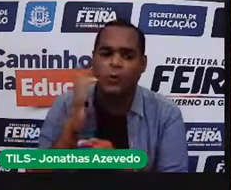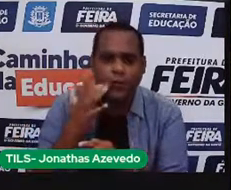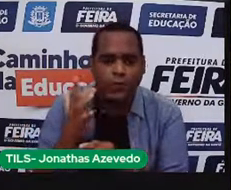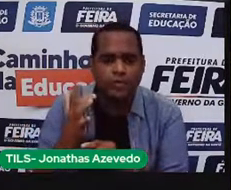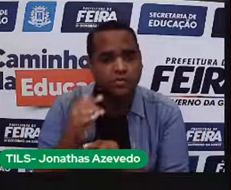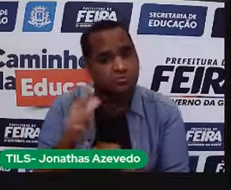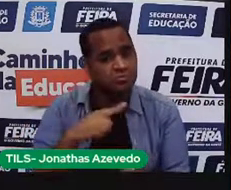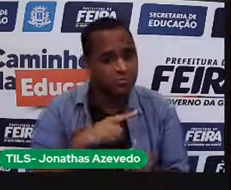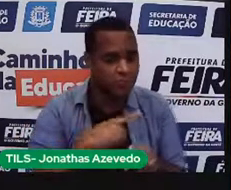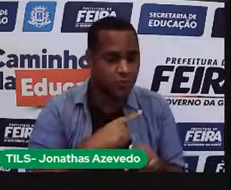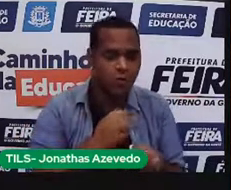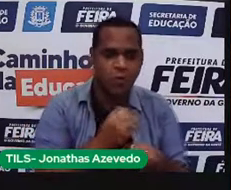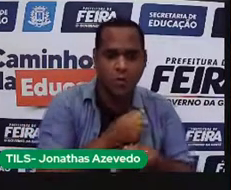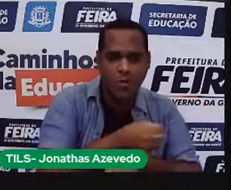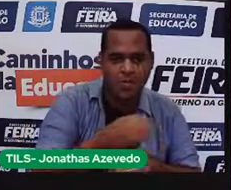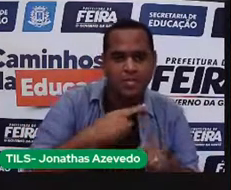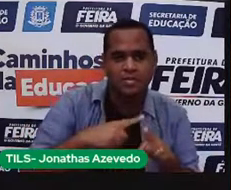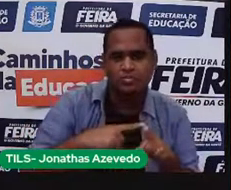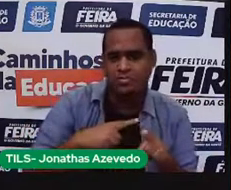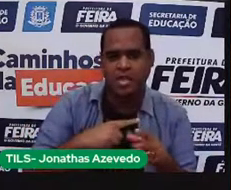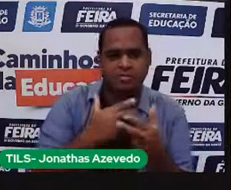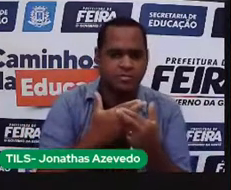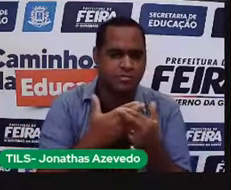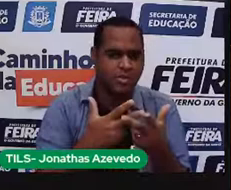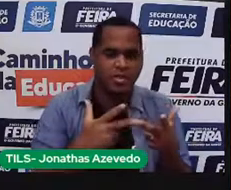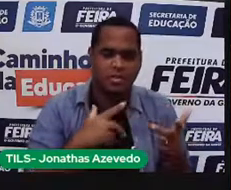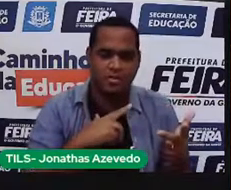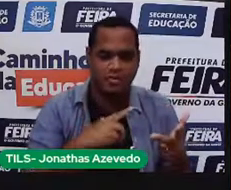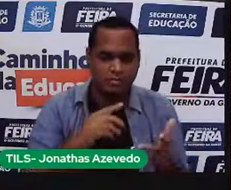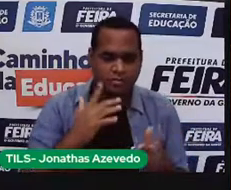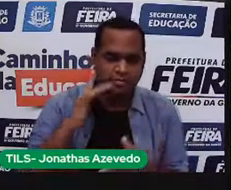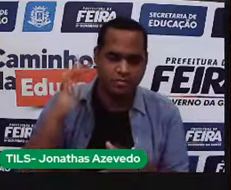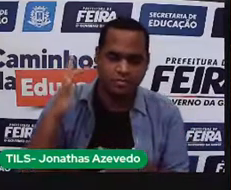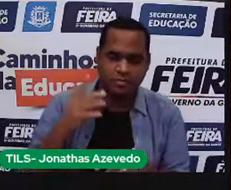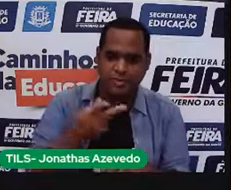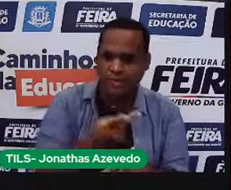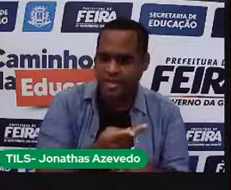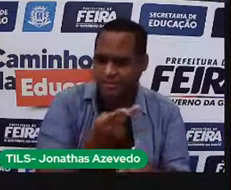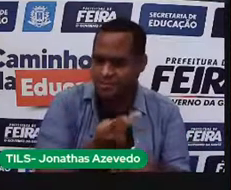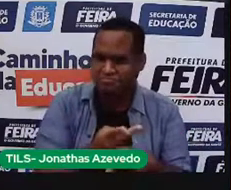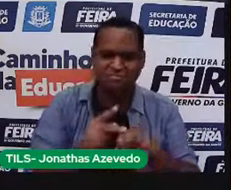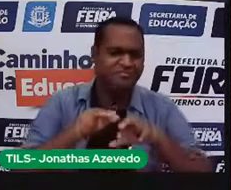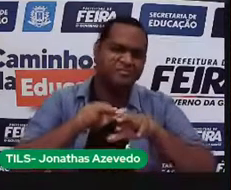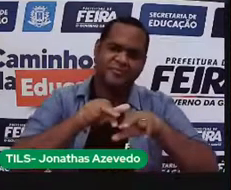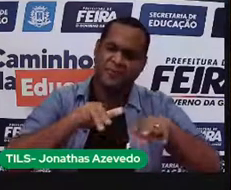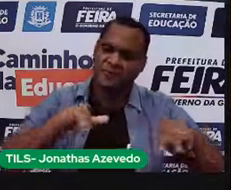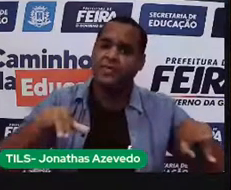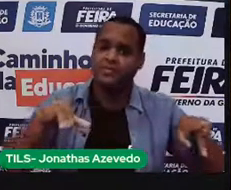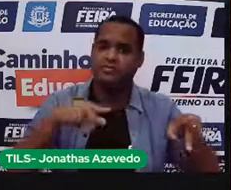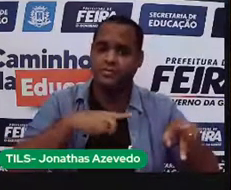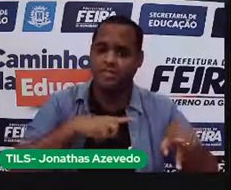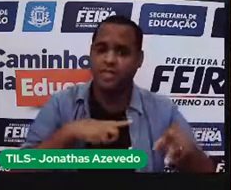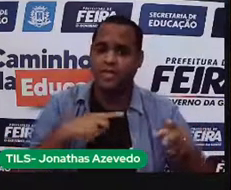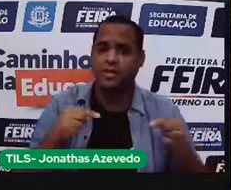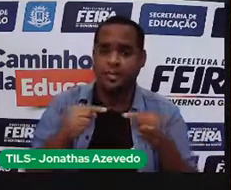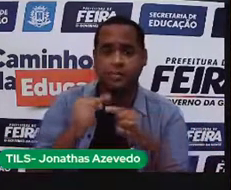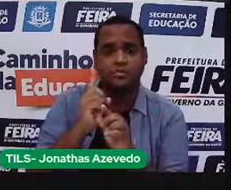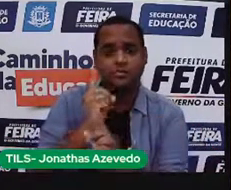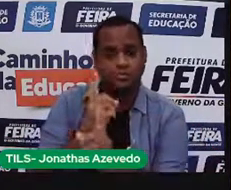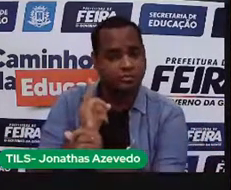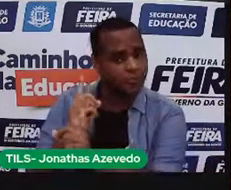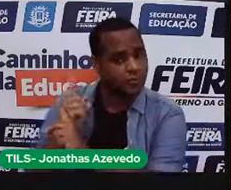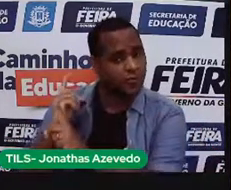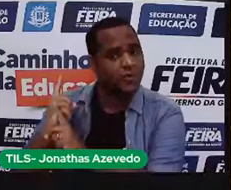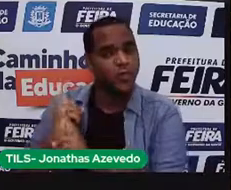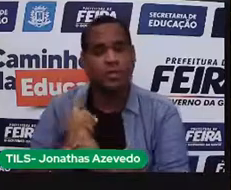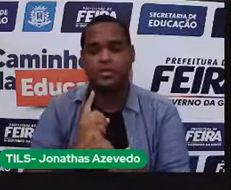o ouro. Tem o cobro, tem o chumbo, tem o alumínio. Todos esses são recursos, materiais naturais de